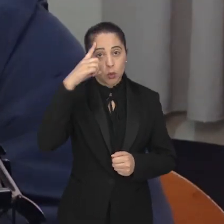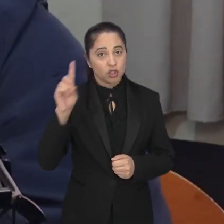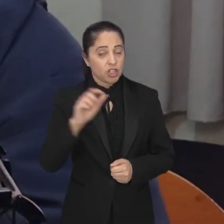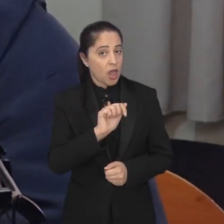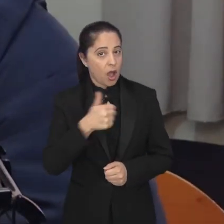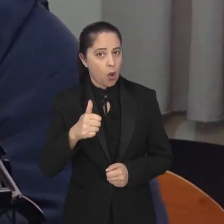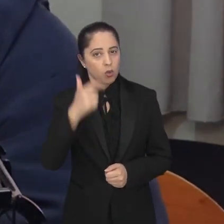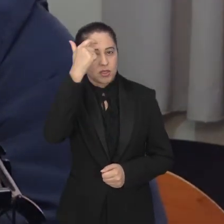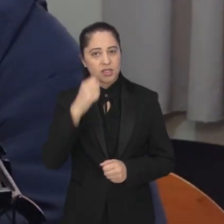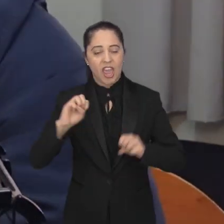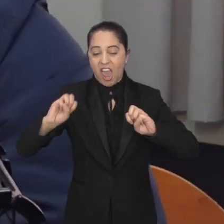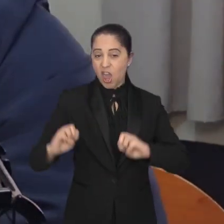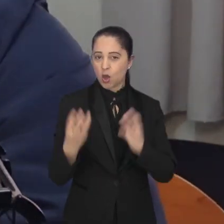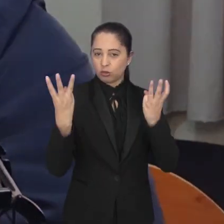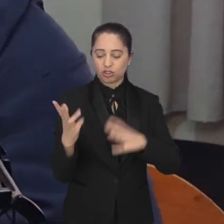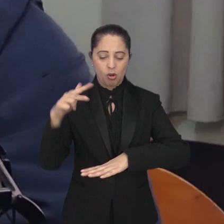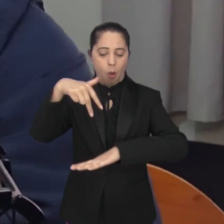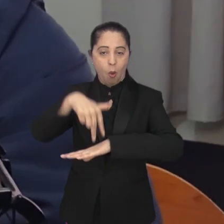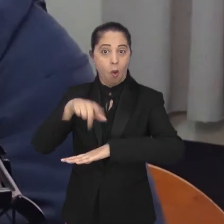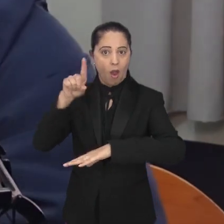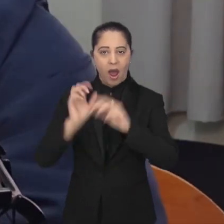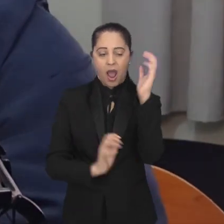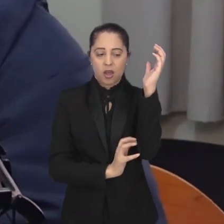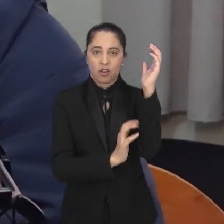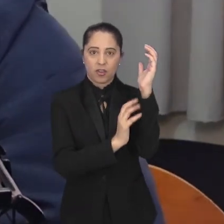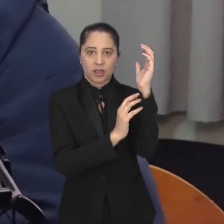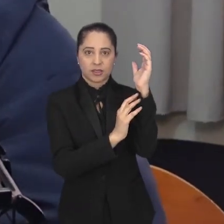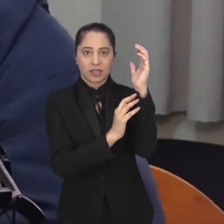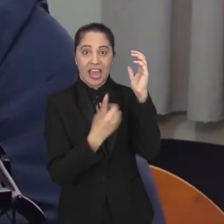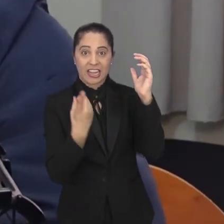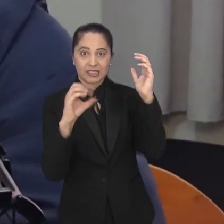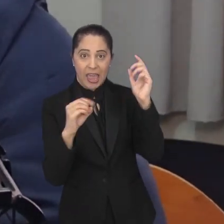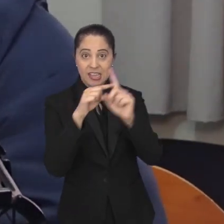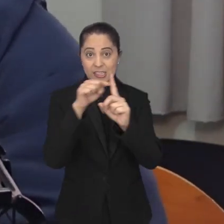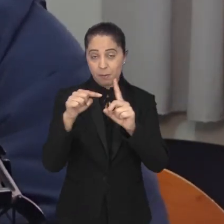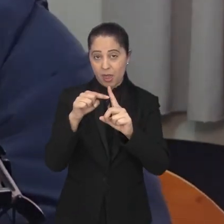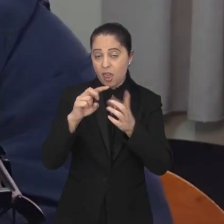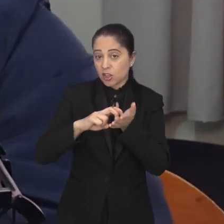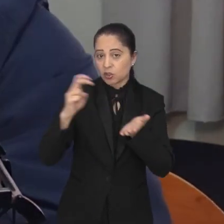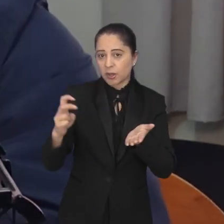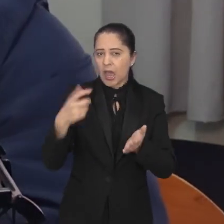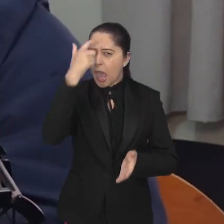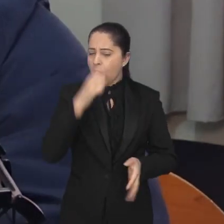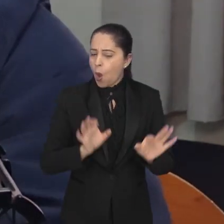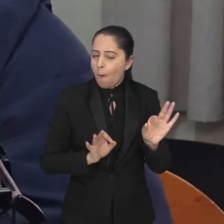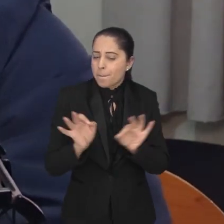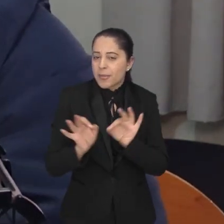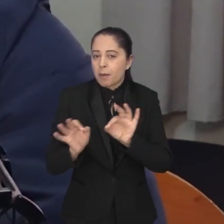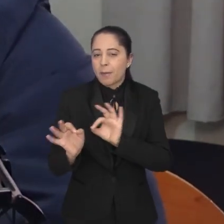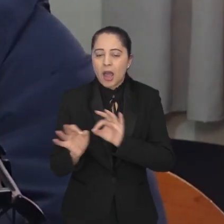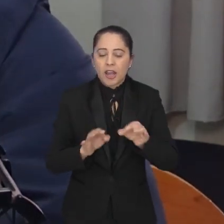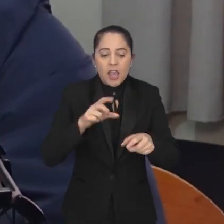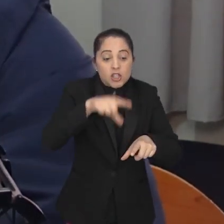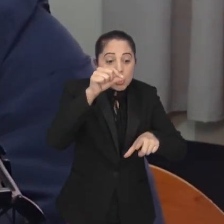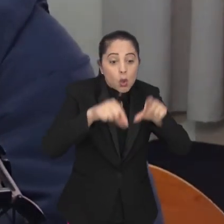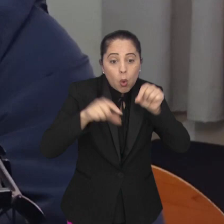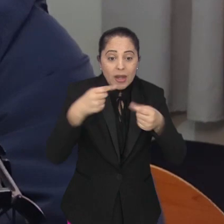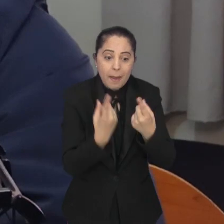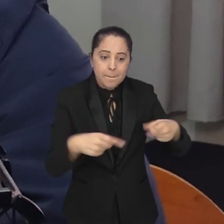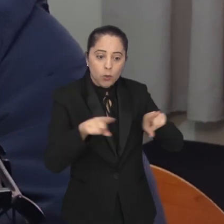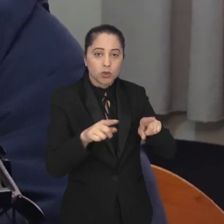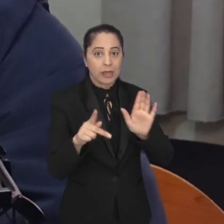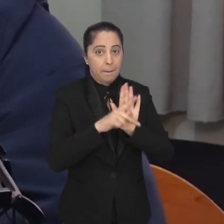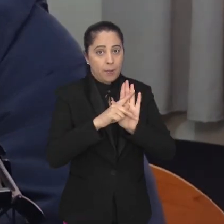dia 11, eu vou fazer um show no Vicentina Aranha a partir das 10h30 da manhã. Para esse show, preparei uma seleção de músicas minhas